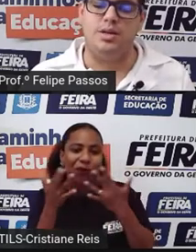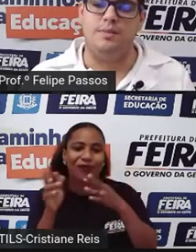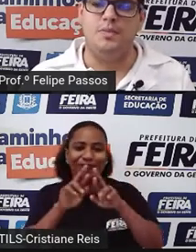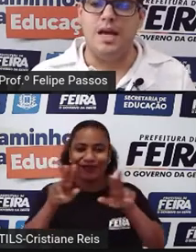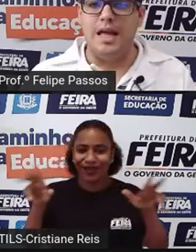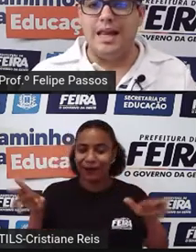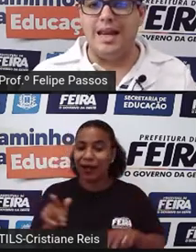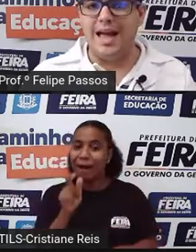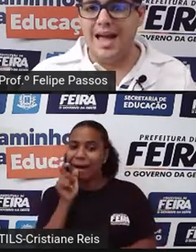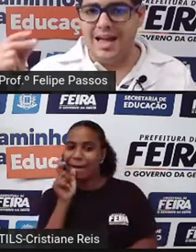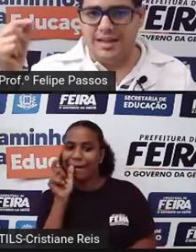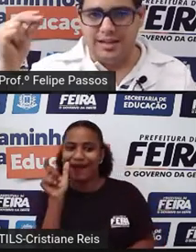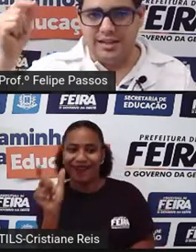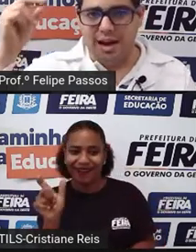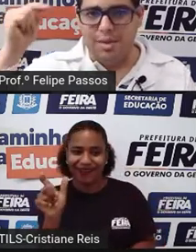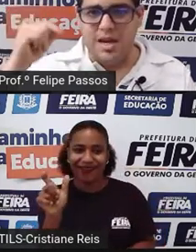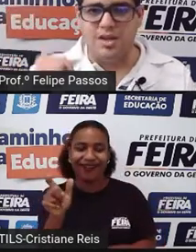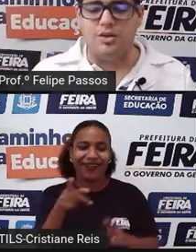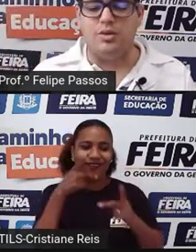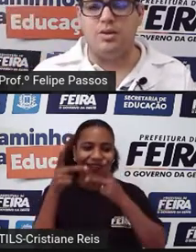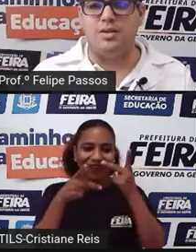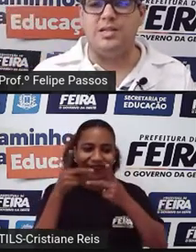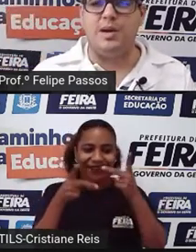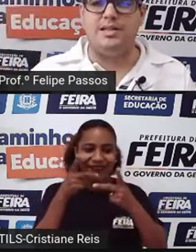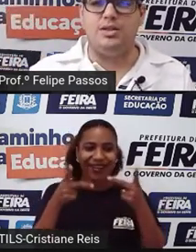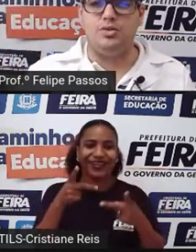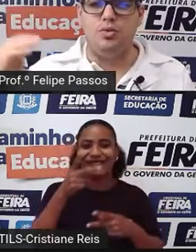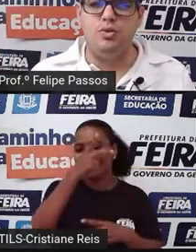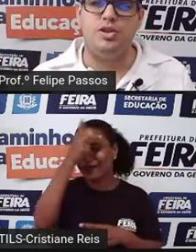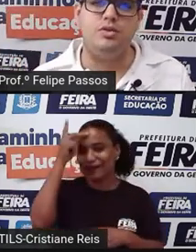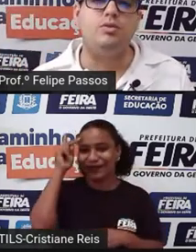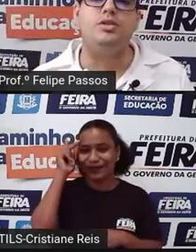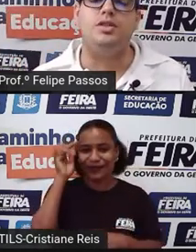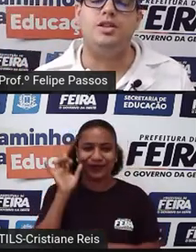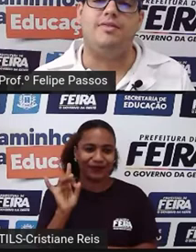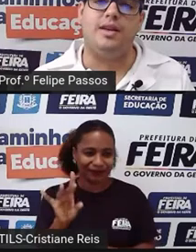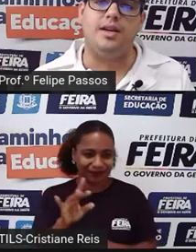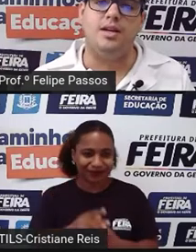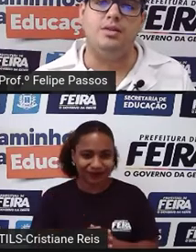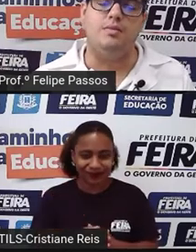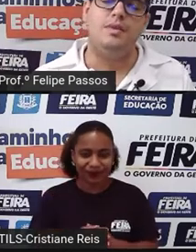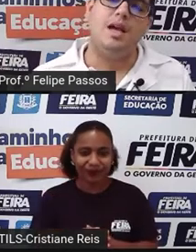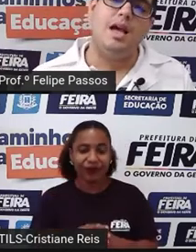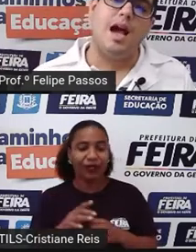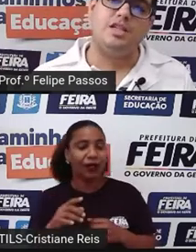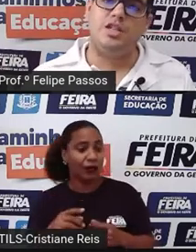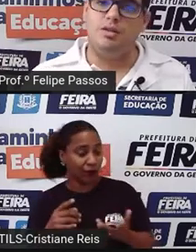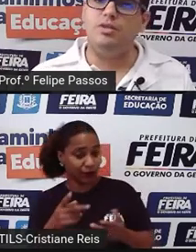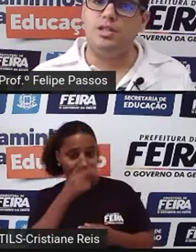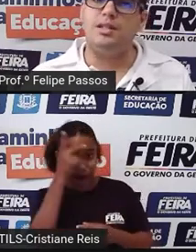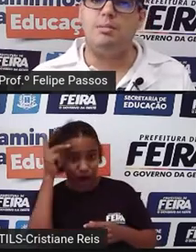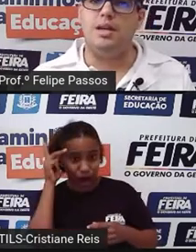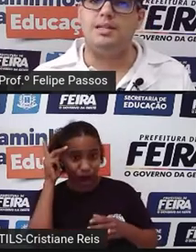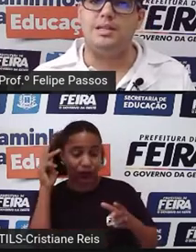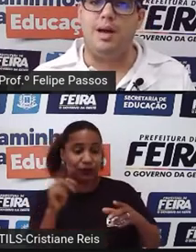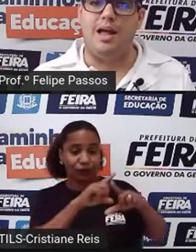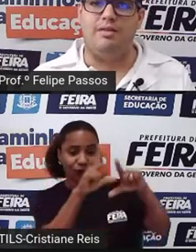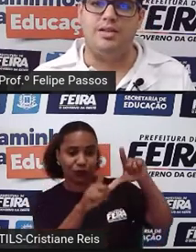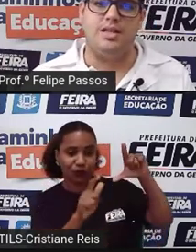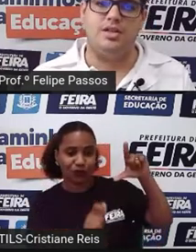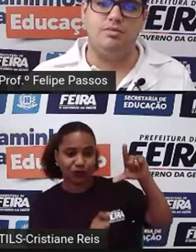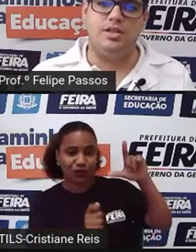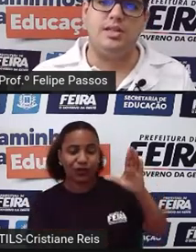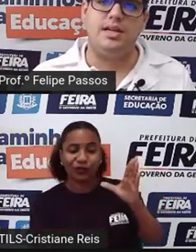o ser humano. Lá, antigamente, quando a nossa espécie surge no continente africano, a gente não tinha também essas